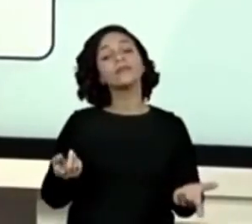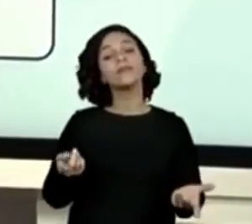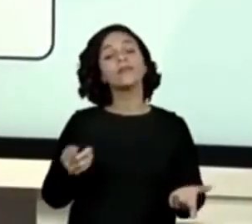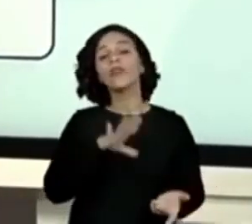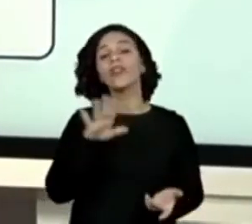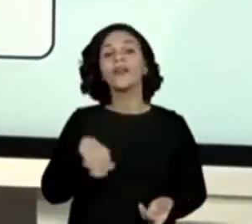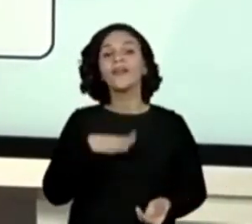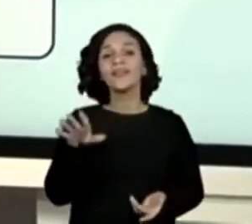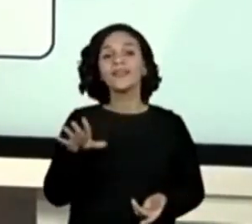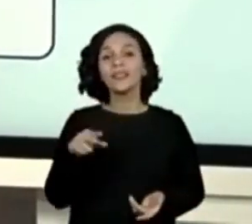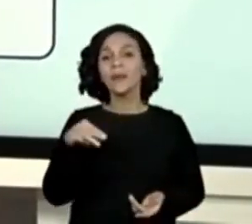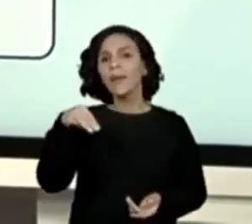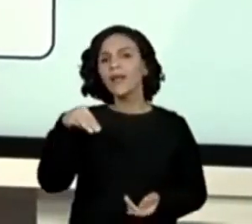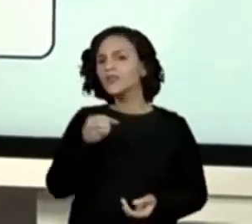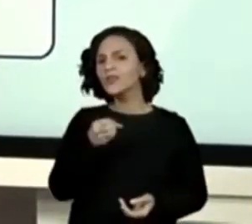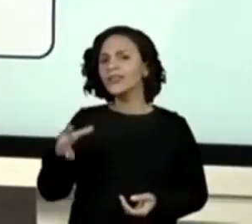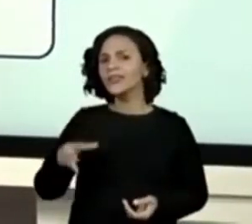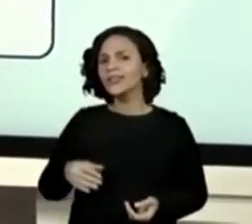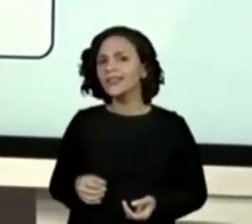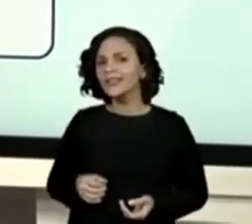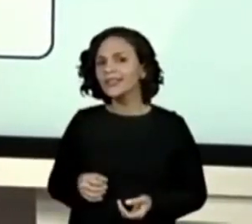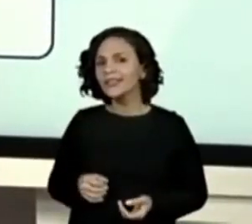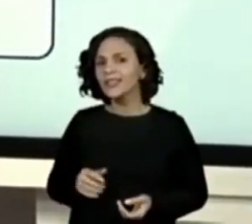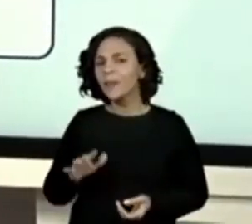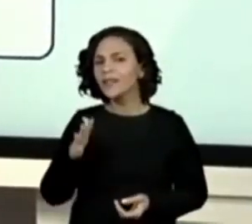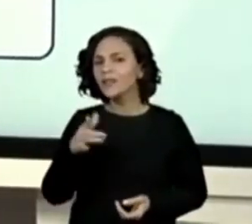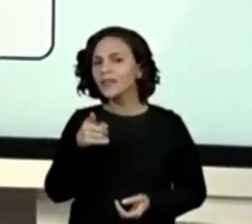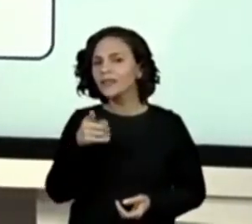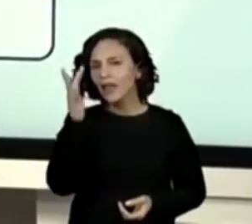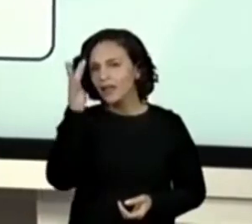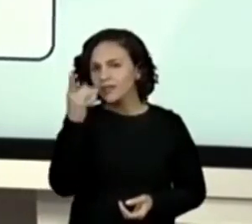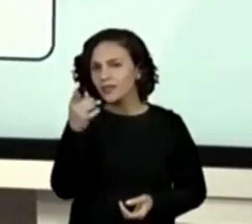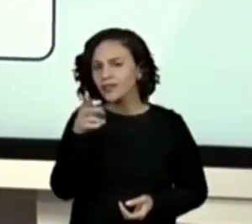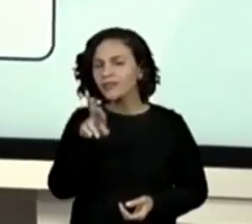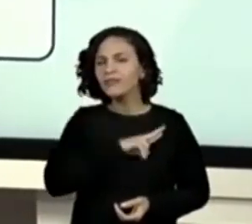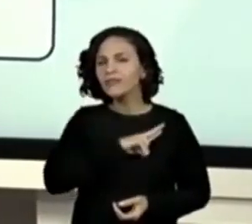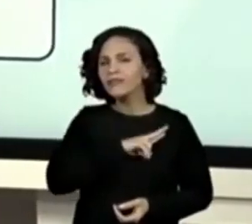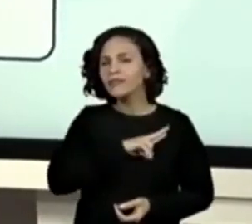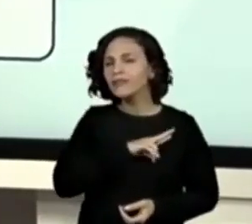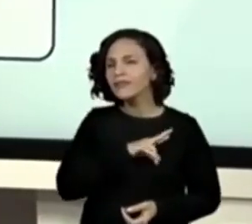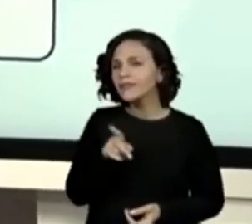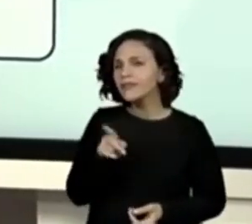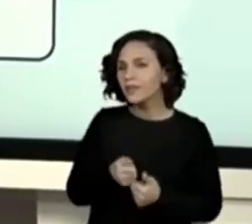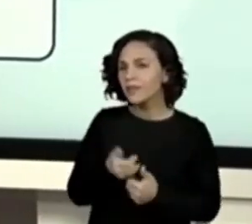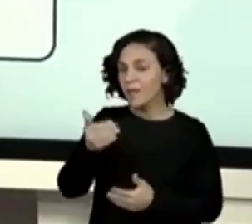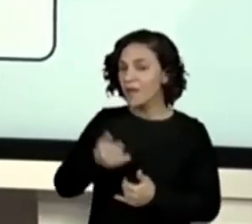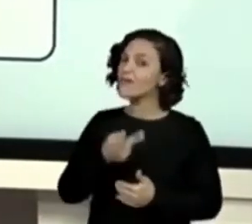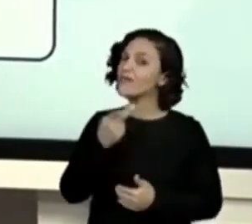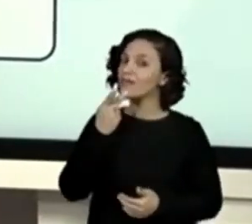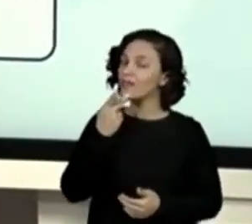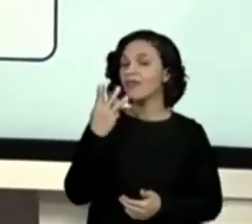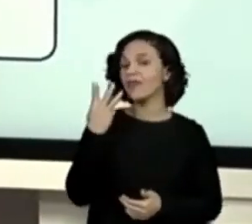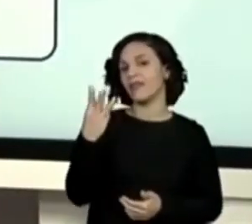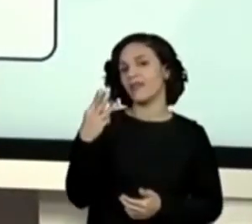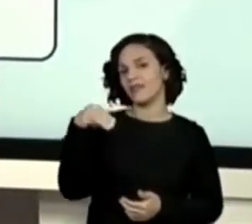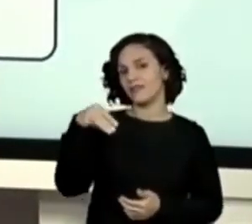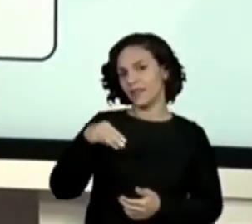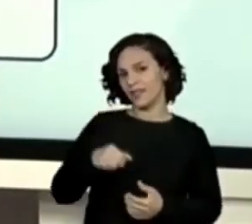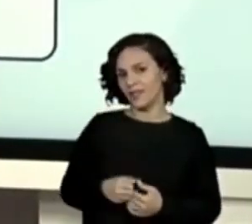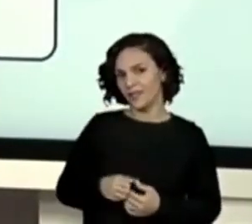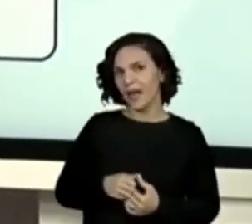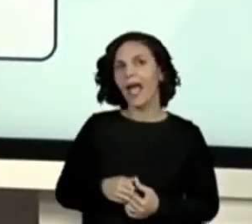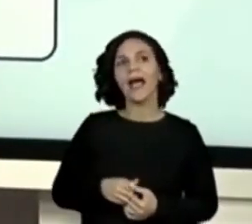metros, mais ou menos, que a gente estimou? Que vocês foram me dizendo? Eles estão dizendo três metros.